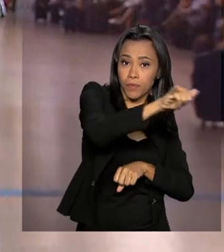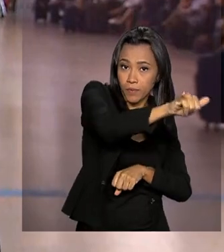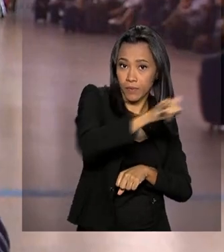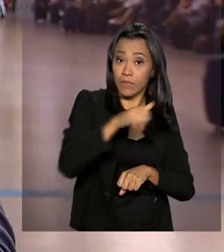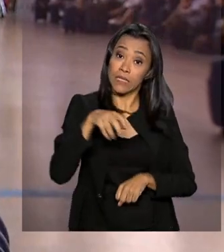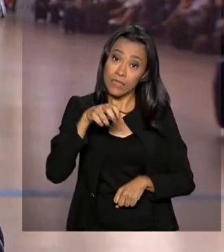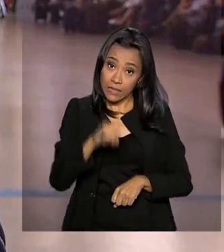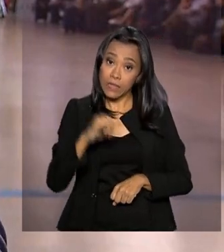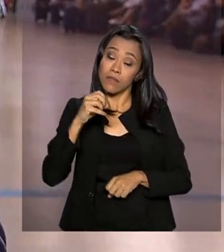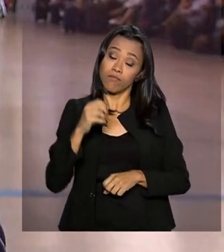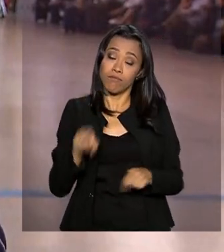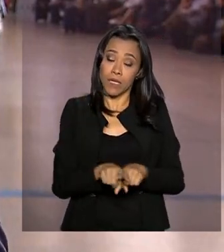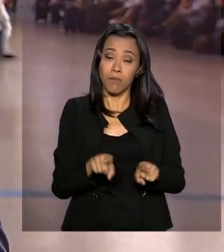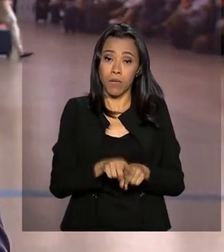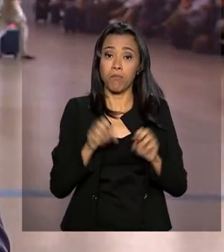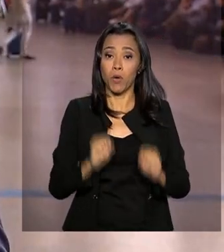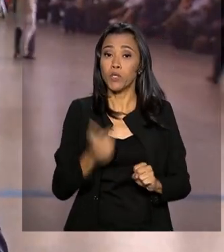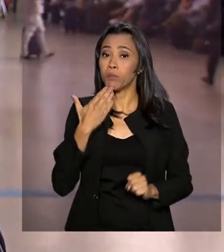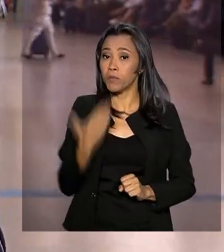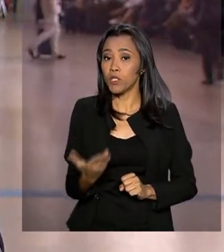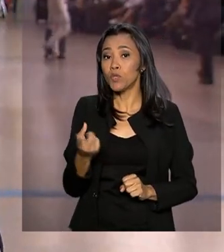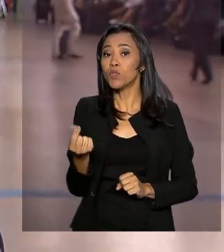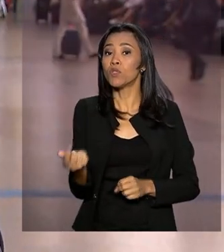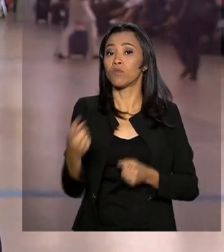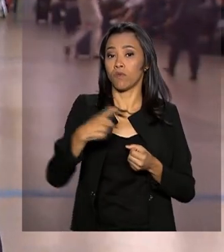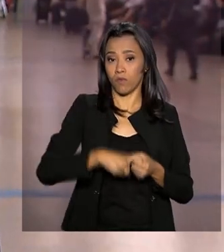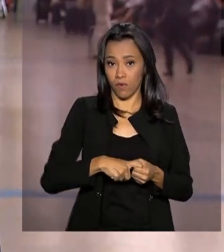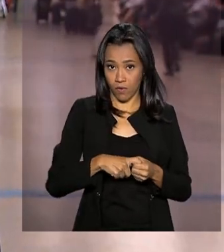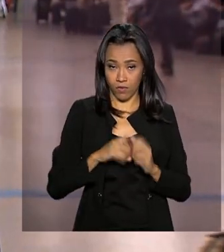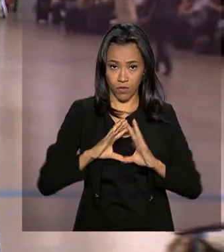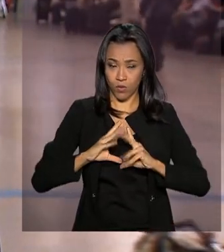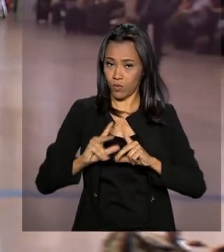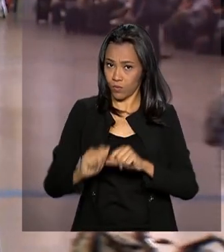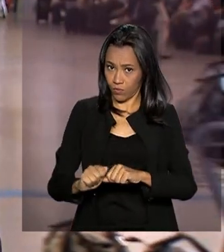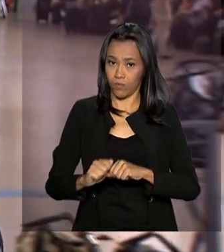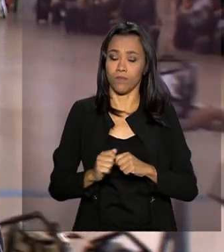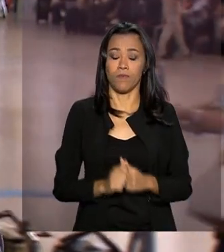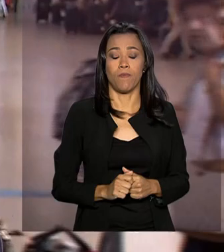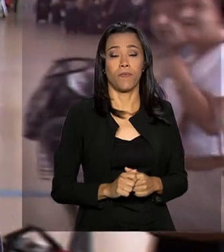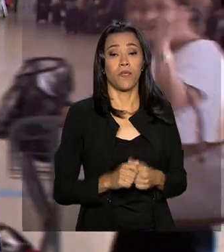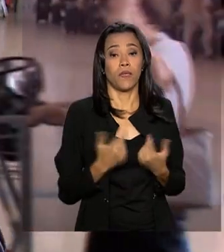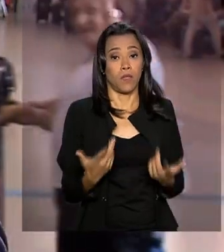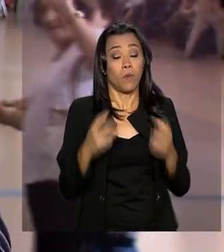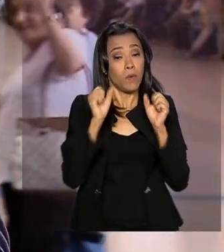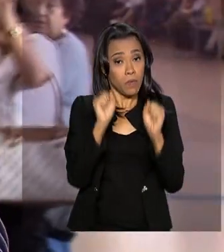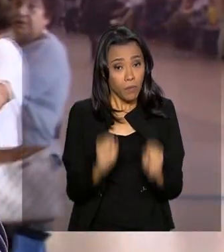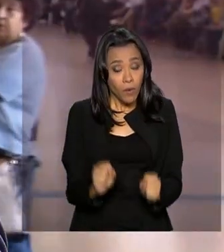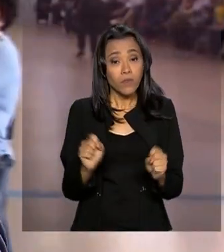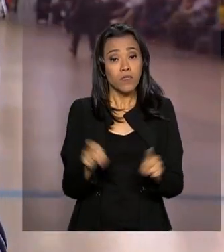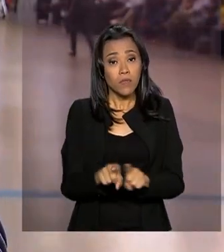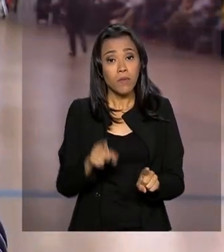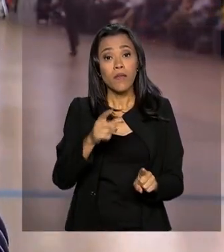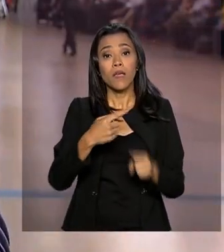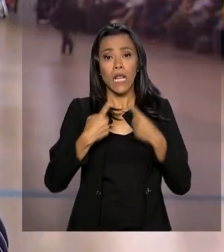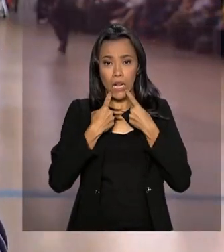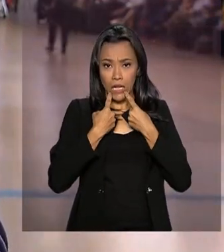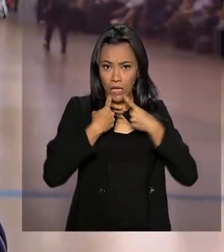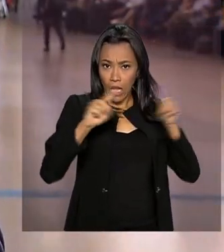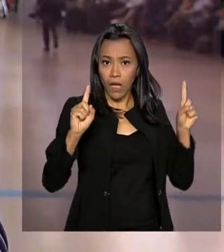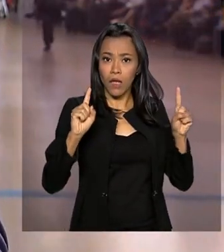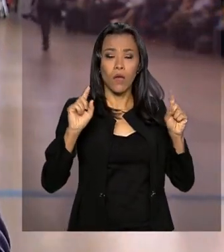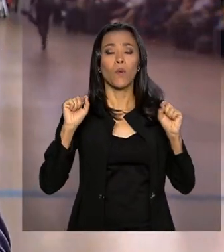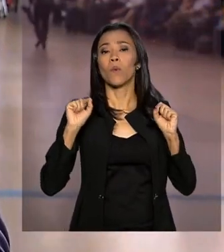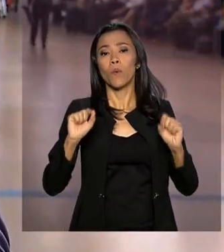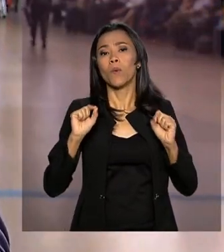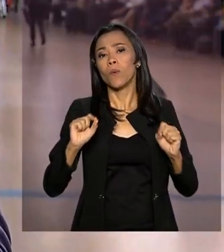o consumidor quiser, ele também pode pedir o reembolso total da passagem aérea. E pode ainda fazer uma denúncia no